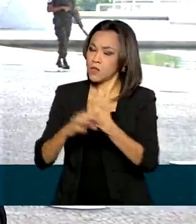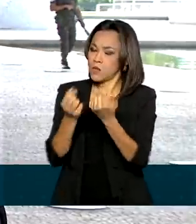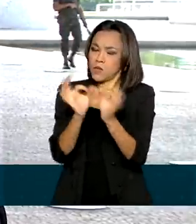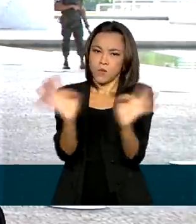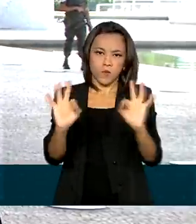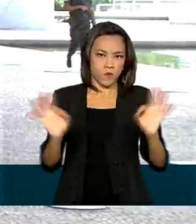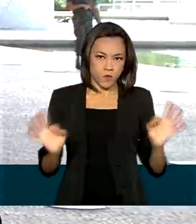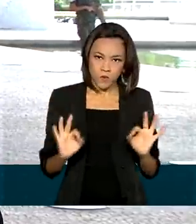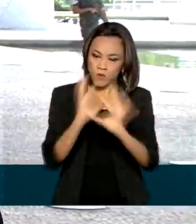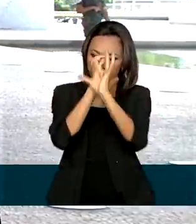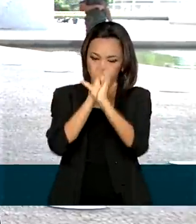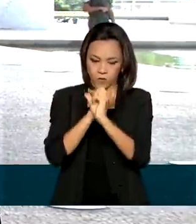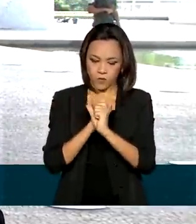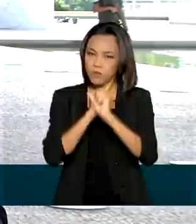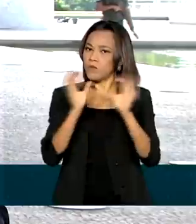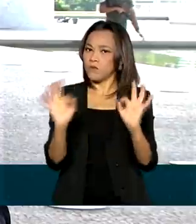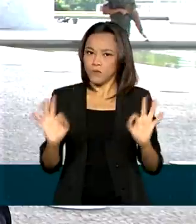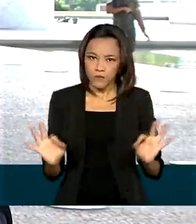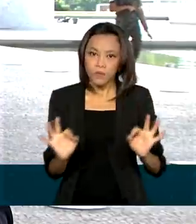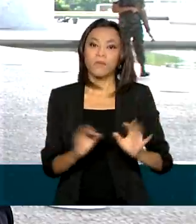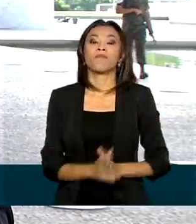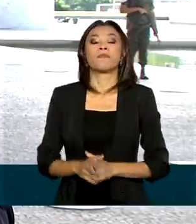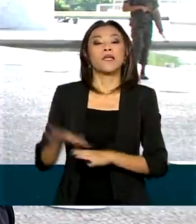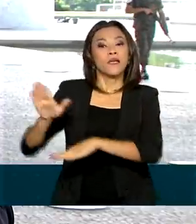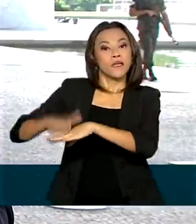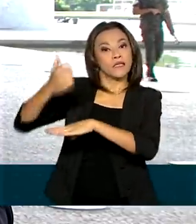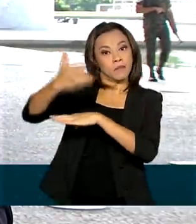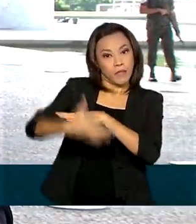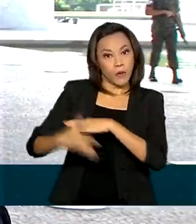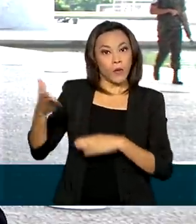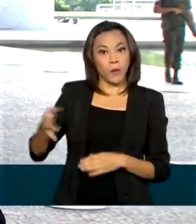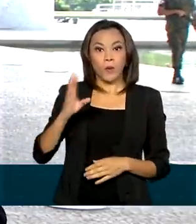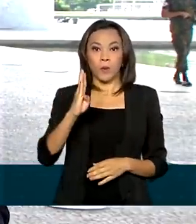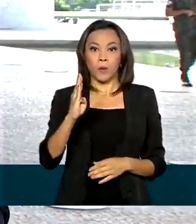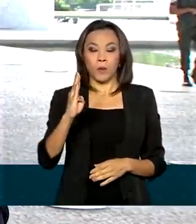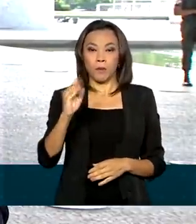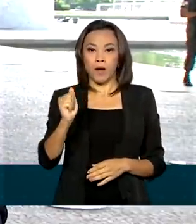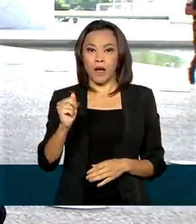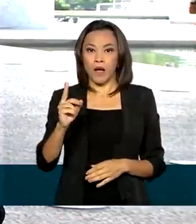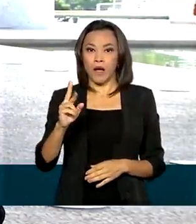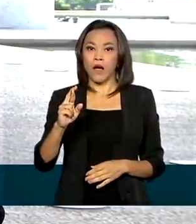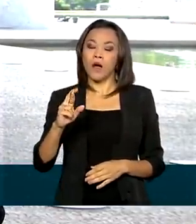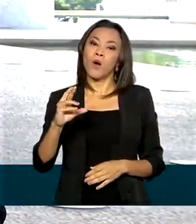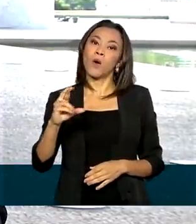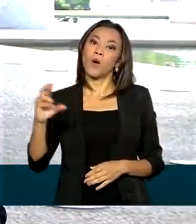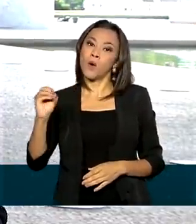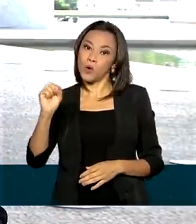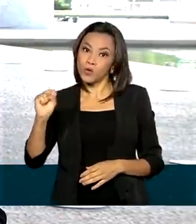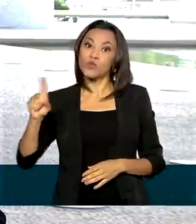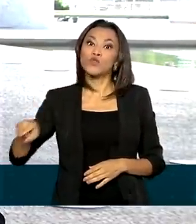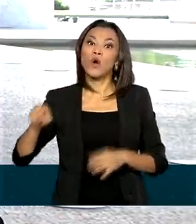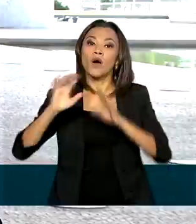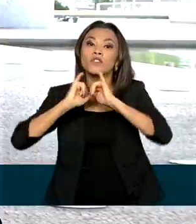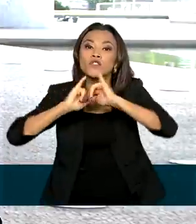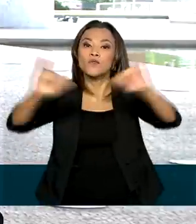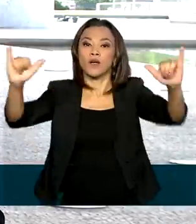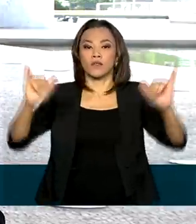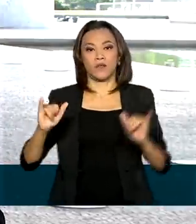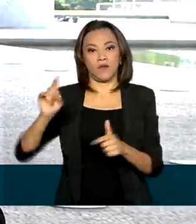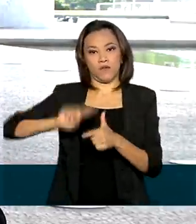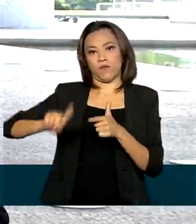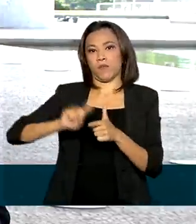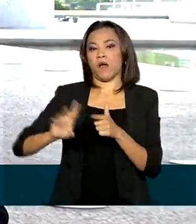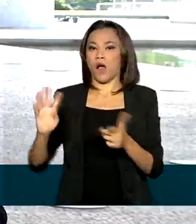sigilo dos votos. Ainda de acordo com o Barroso, esse problema ocorreu apenas na divulgação, já que os dados,